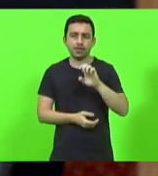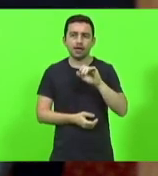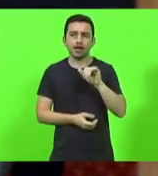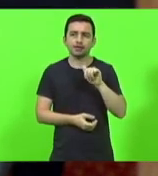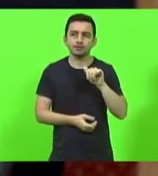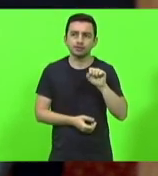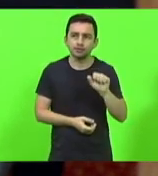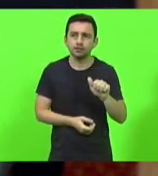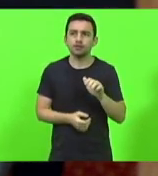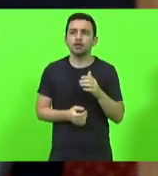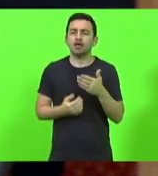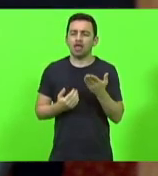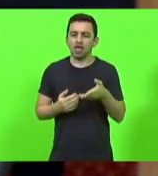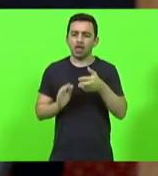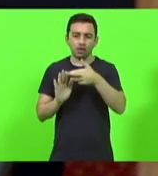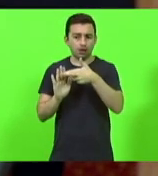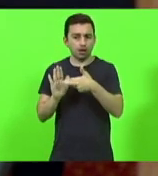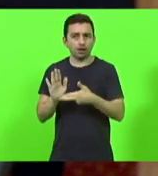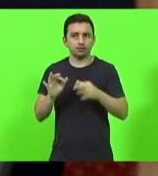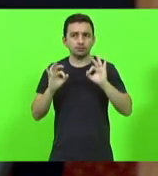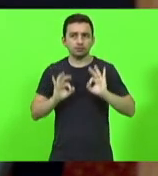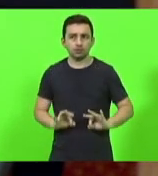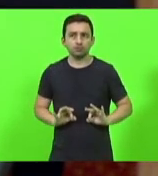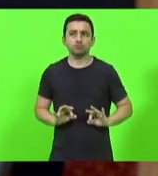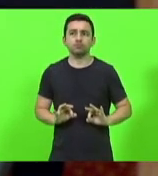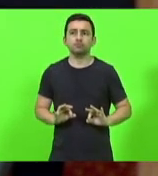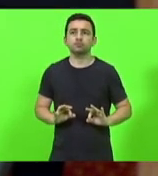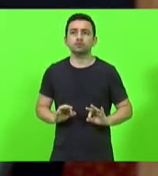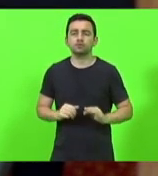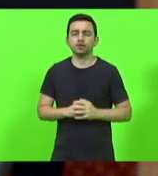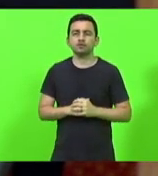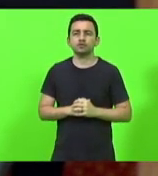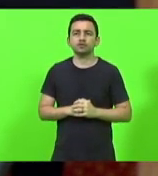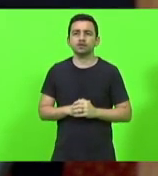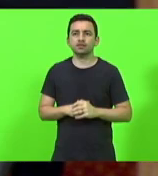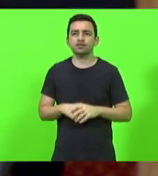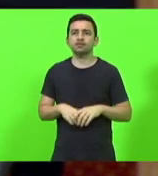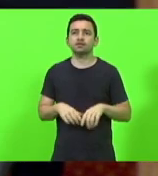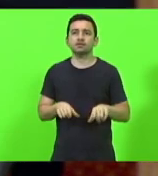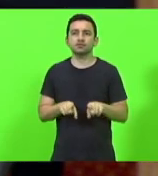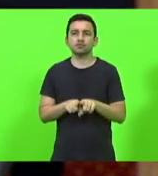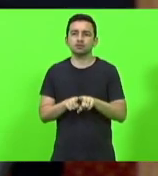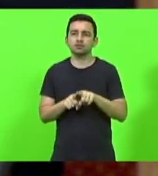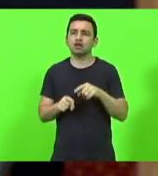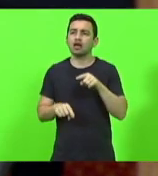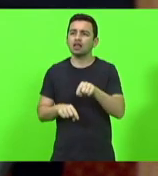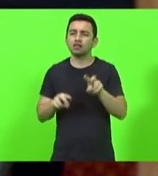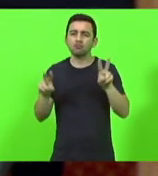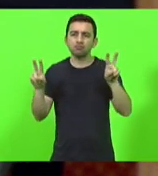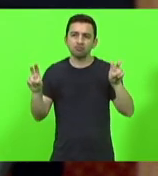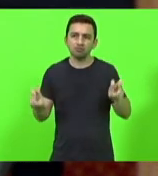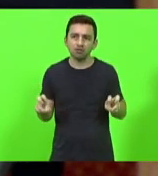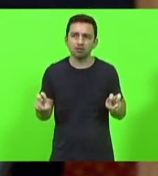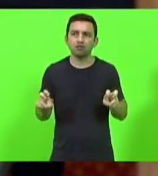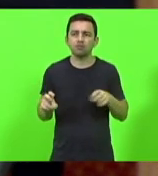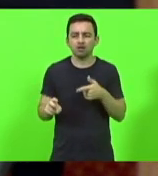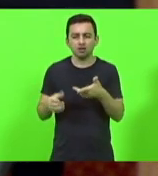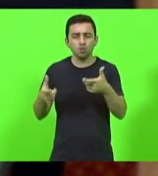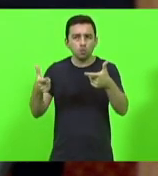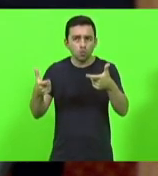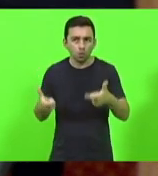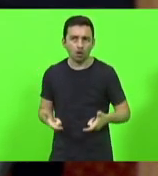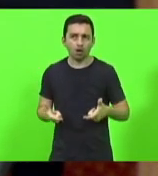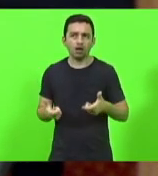também que é uma matéria que eu aguardava muito porque nós todos somos sabedores que o local onde está instalado o